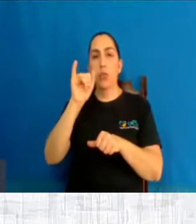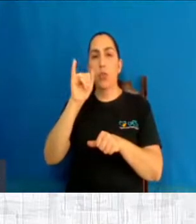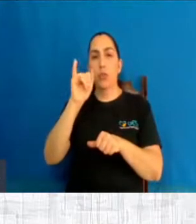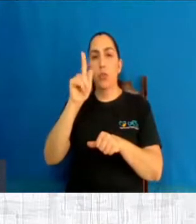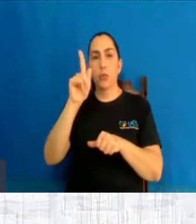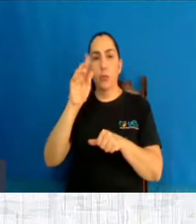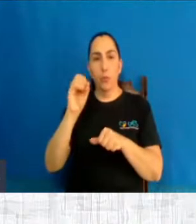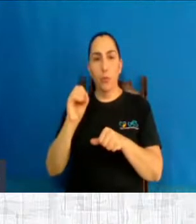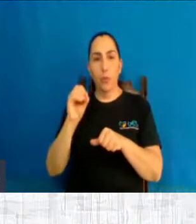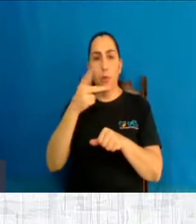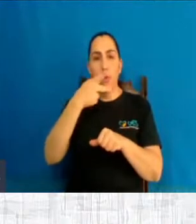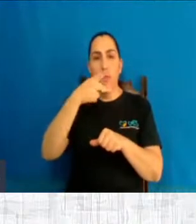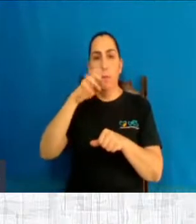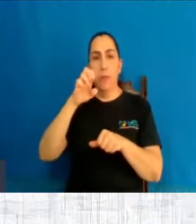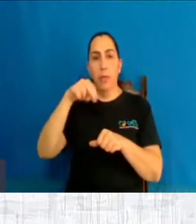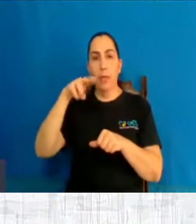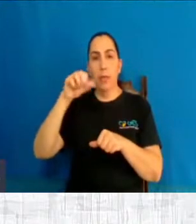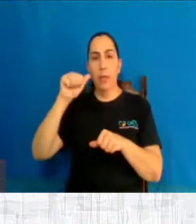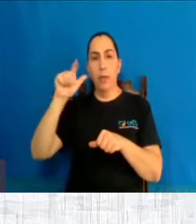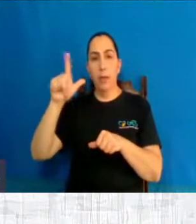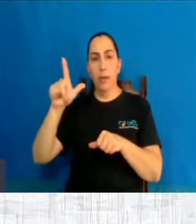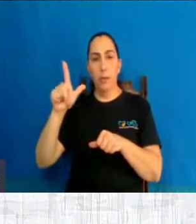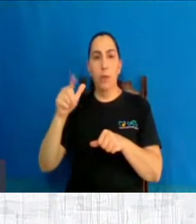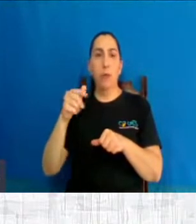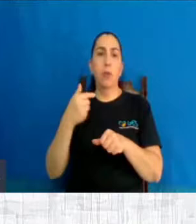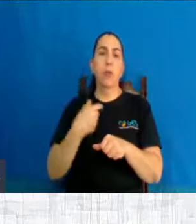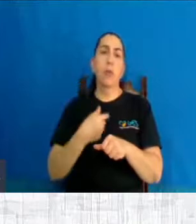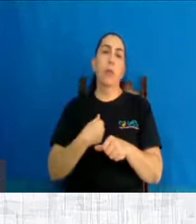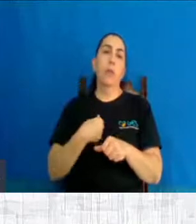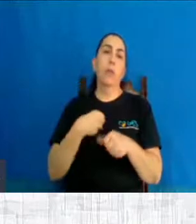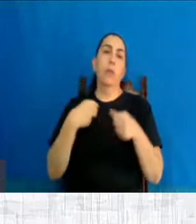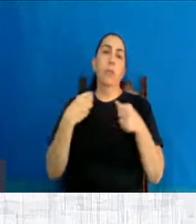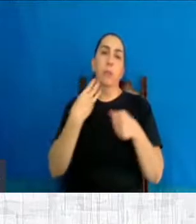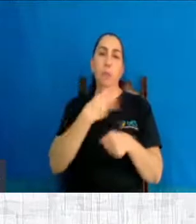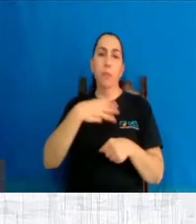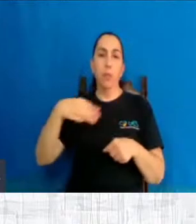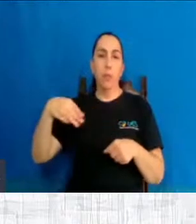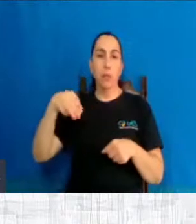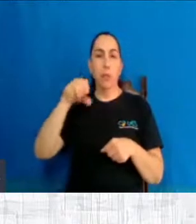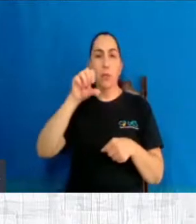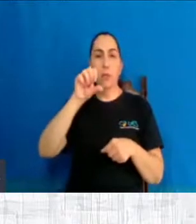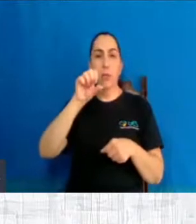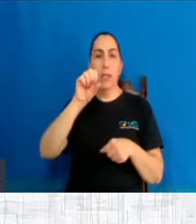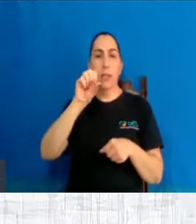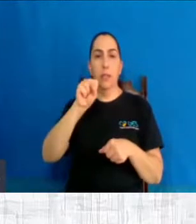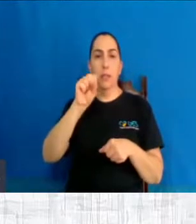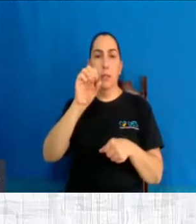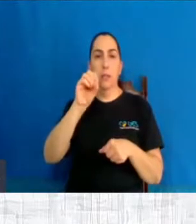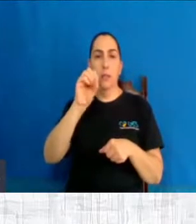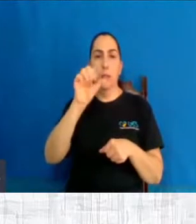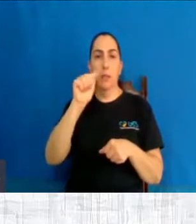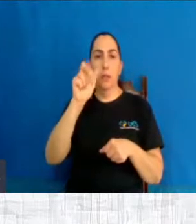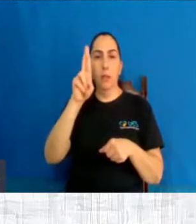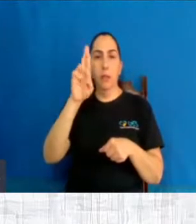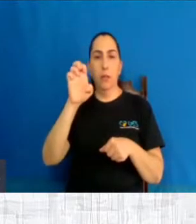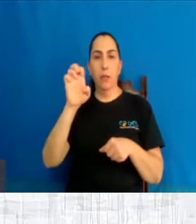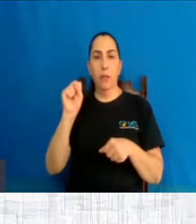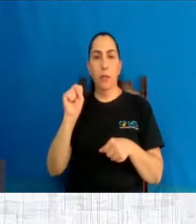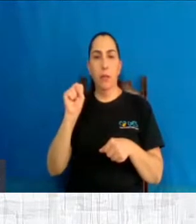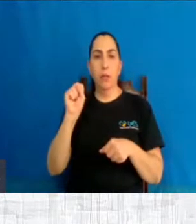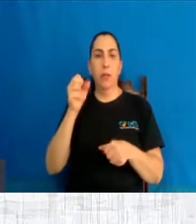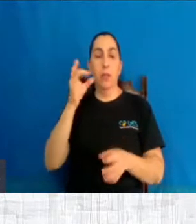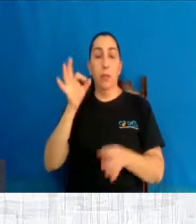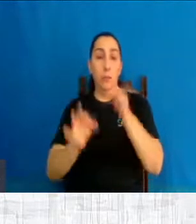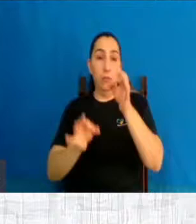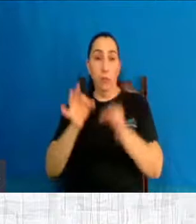Código Federal, ministro Ares de Brito, bem como muitos outros juristas. Continua o alcool penal, sempre existiu. Já está lá na Constituição, é só para deixar mais